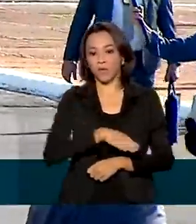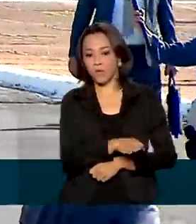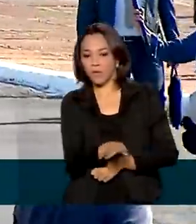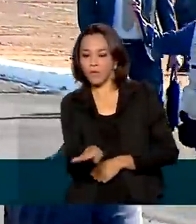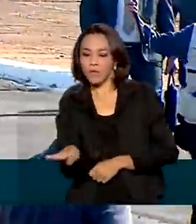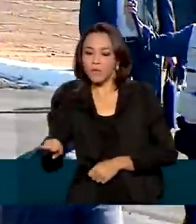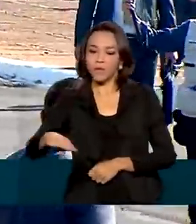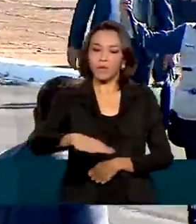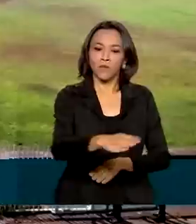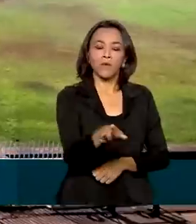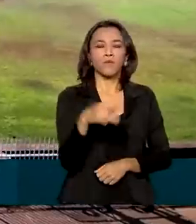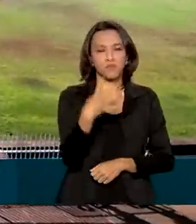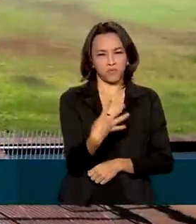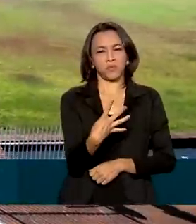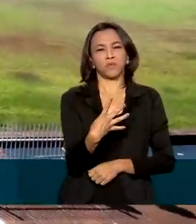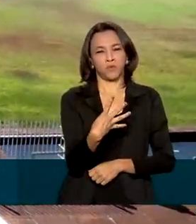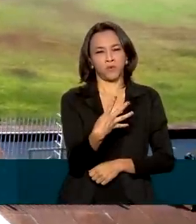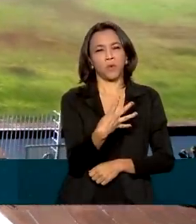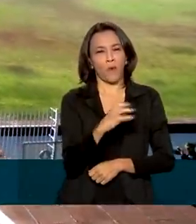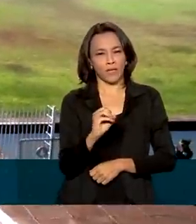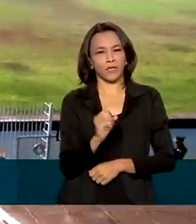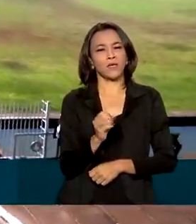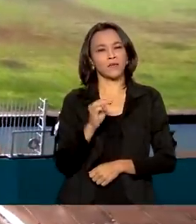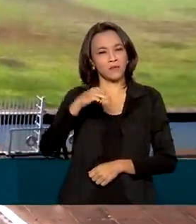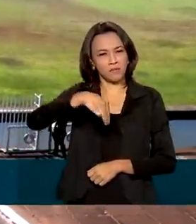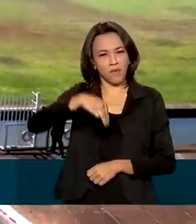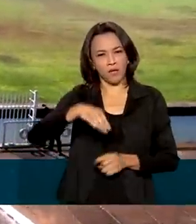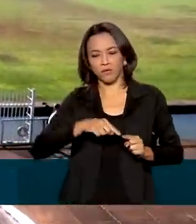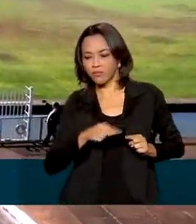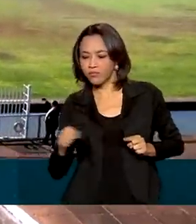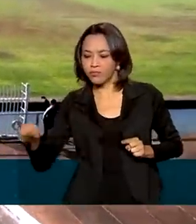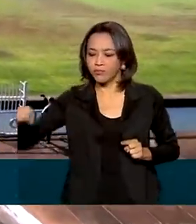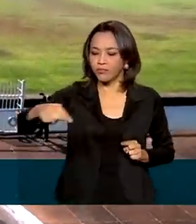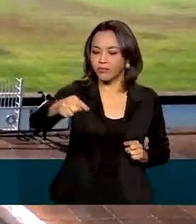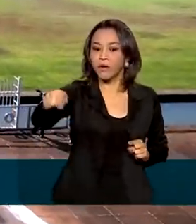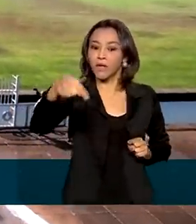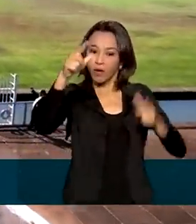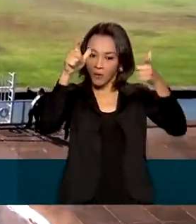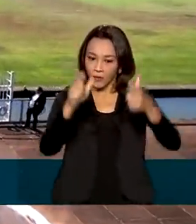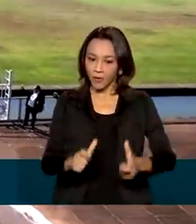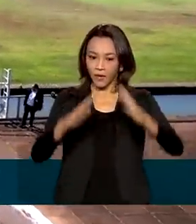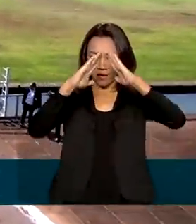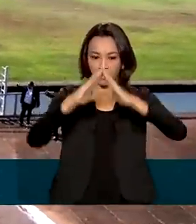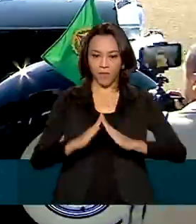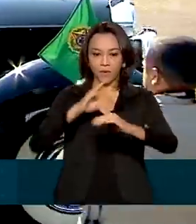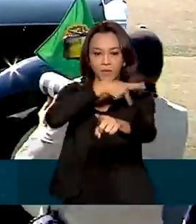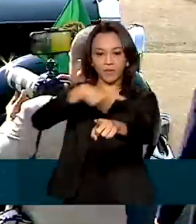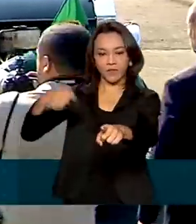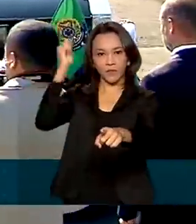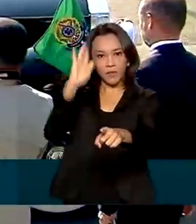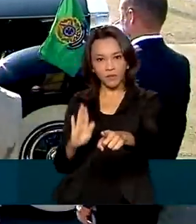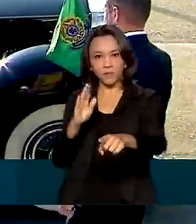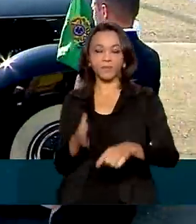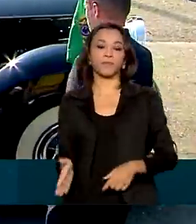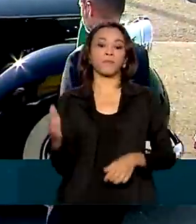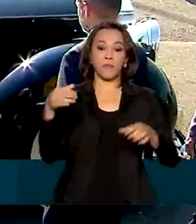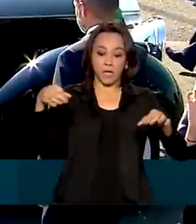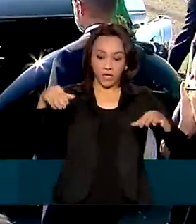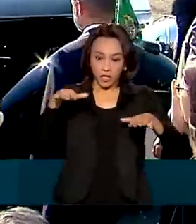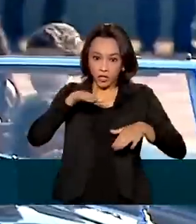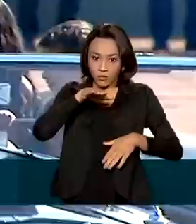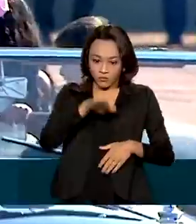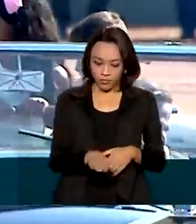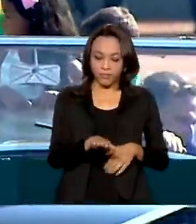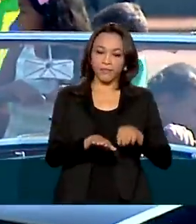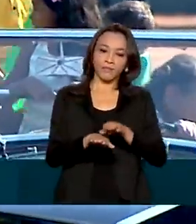Alvorada e o Espelho d'Água, localizado na entrada do palácio, que é a residência oficial do presidente da República. Assim que chegou ao local da